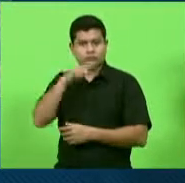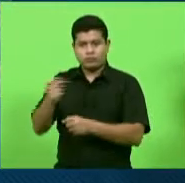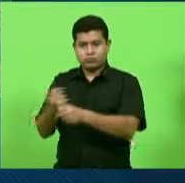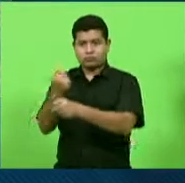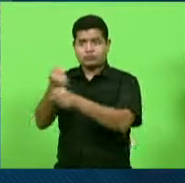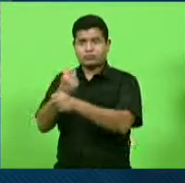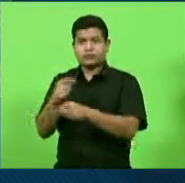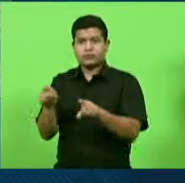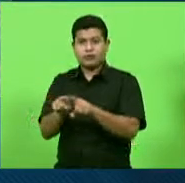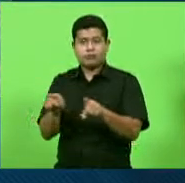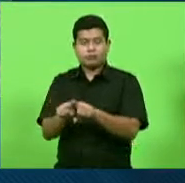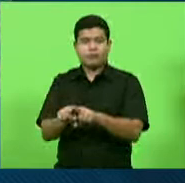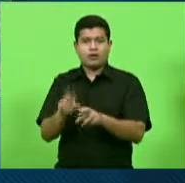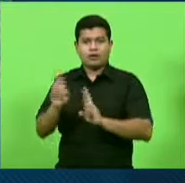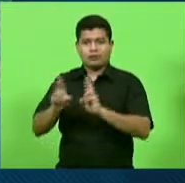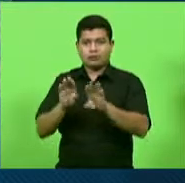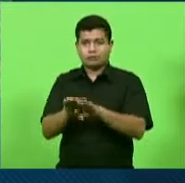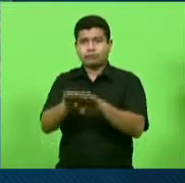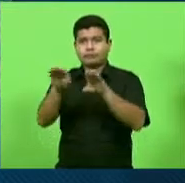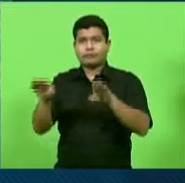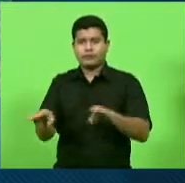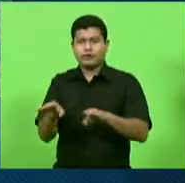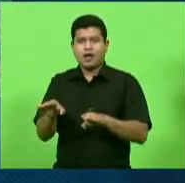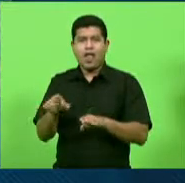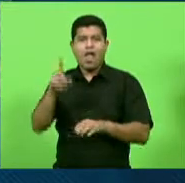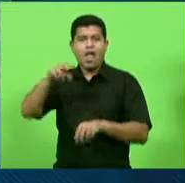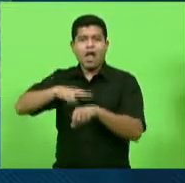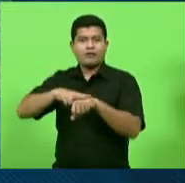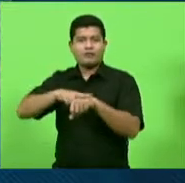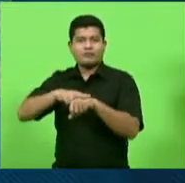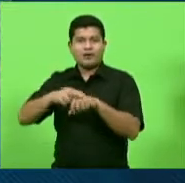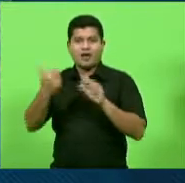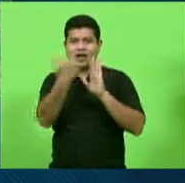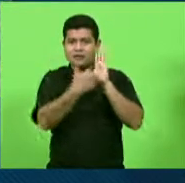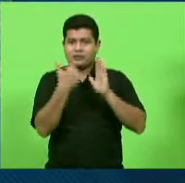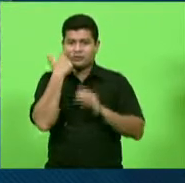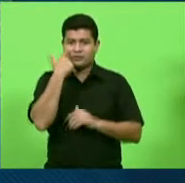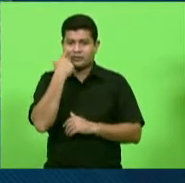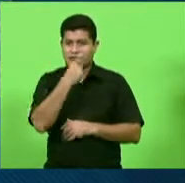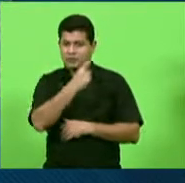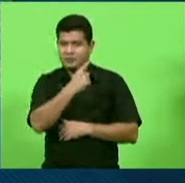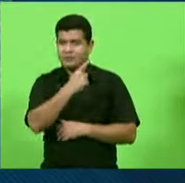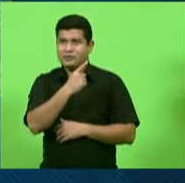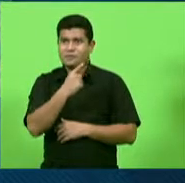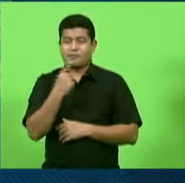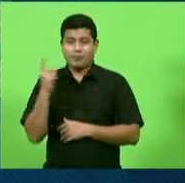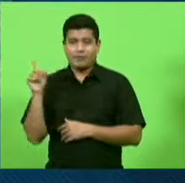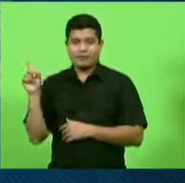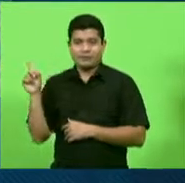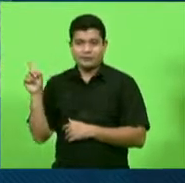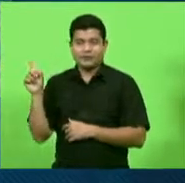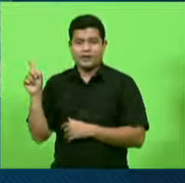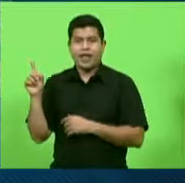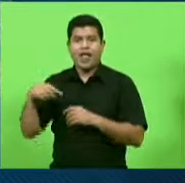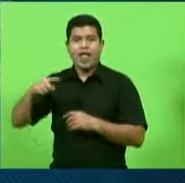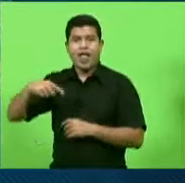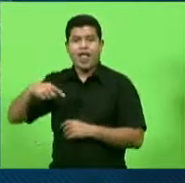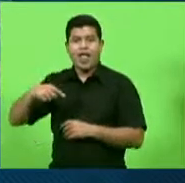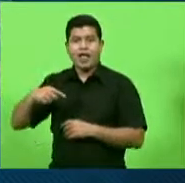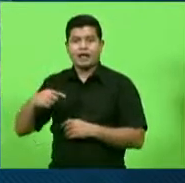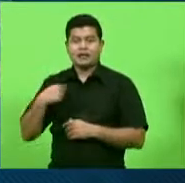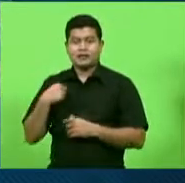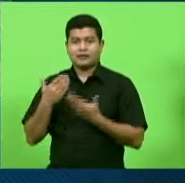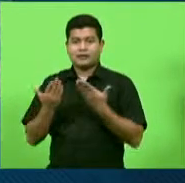duplicação, que é aquele pedaço verdinho ali embaixo, que liga a Rodovia 101 até aquela linha vermelha, que é a Dona